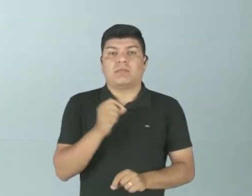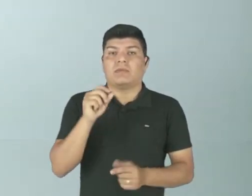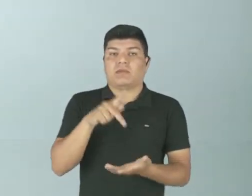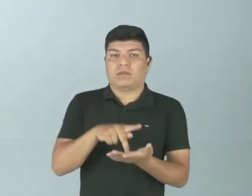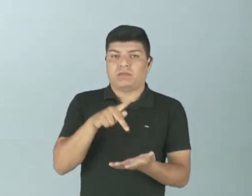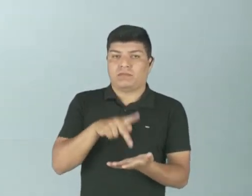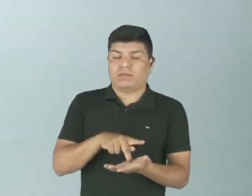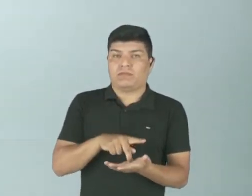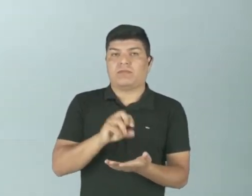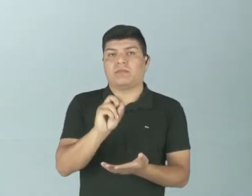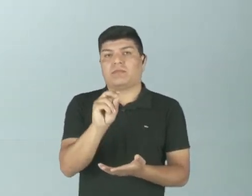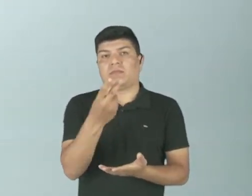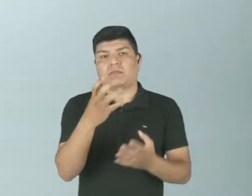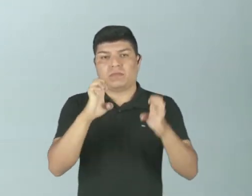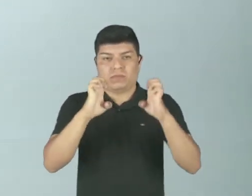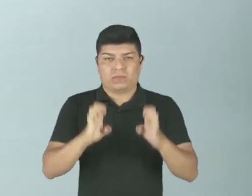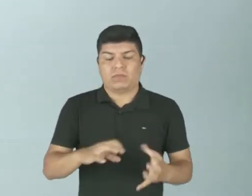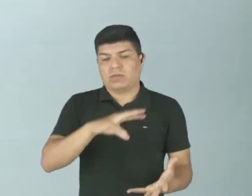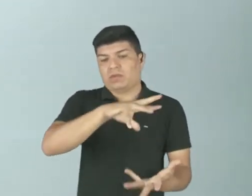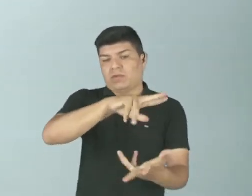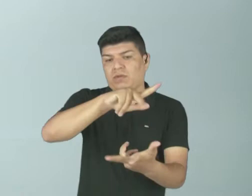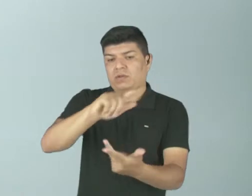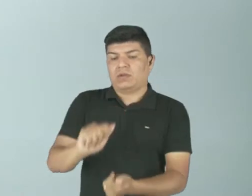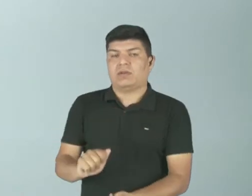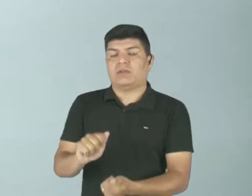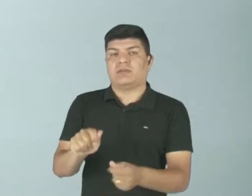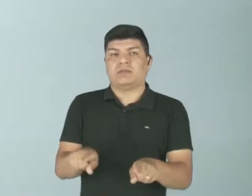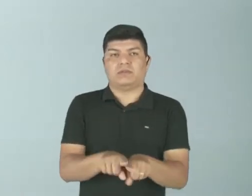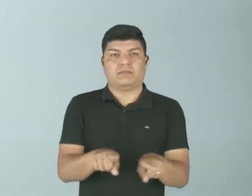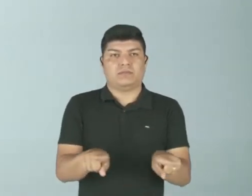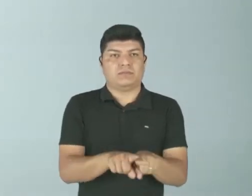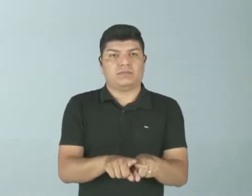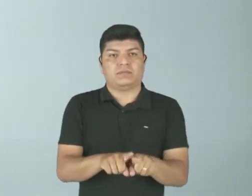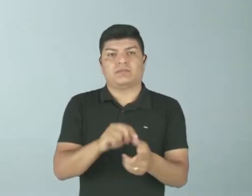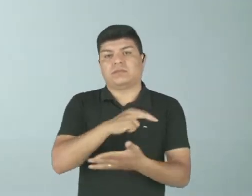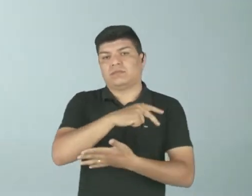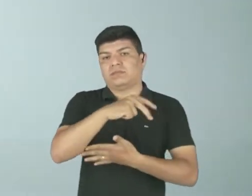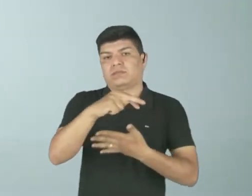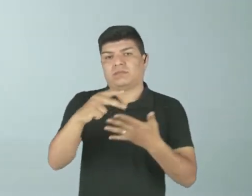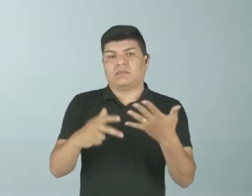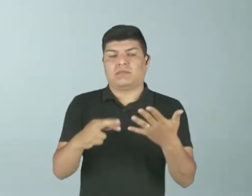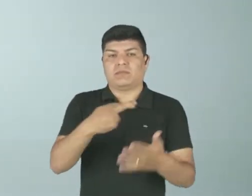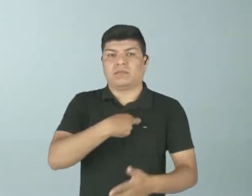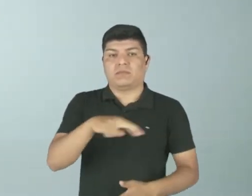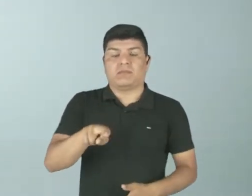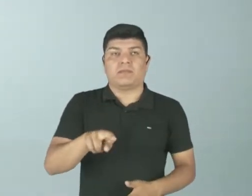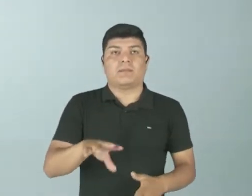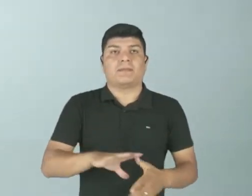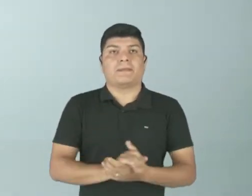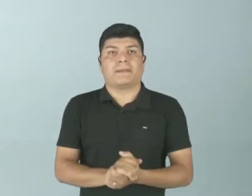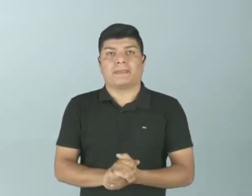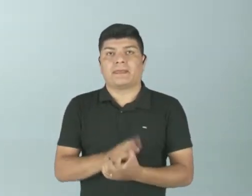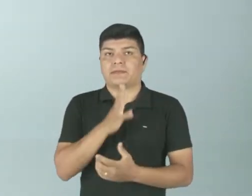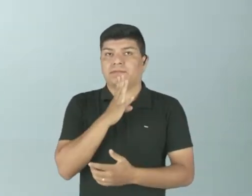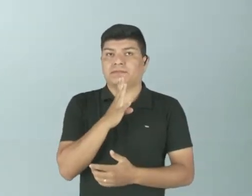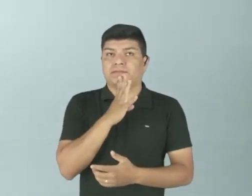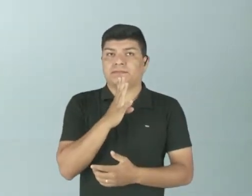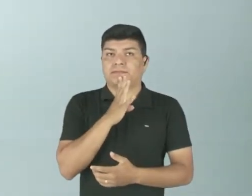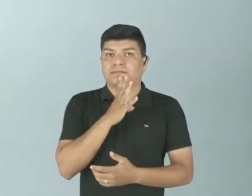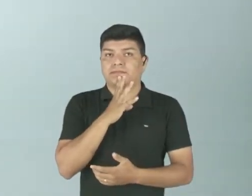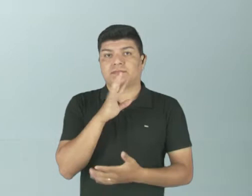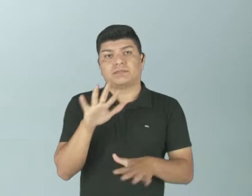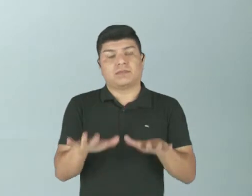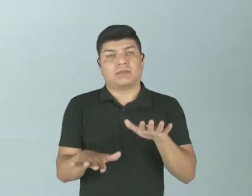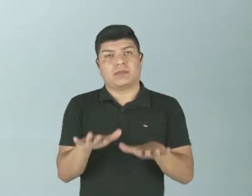uma ética moral, uma ética universal. Então, diversidade religiosa. Vamos lá. É o reconhecimento da